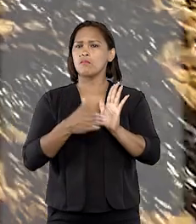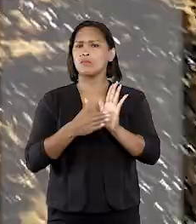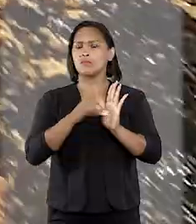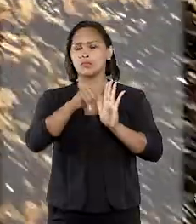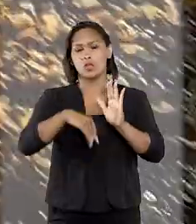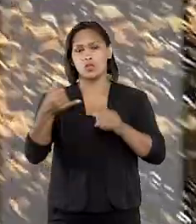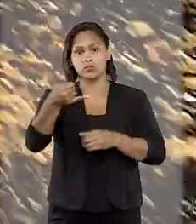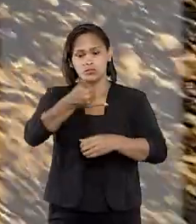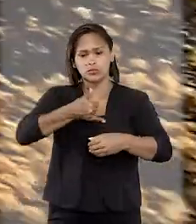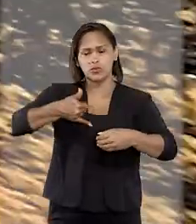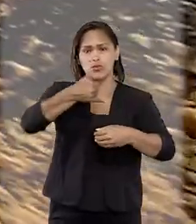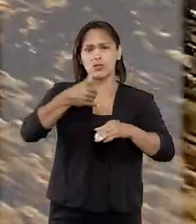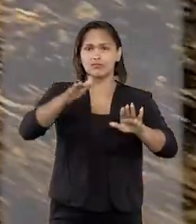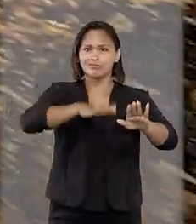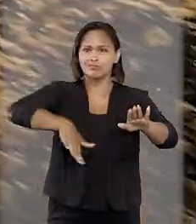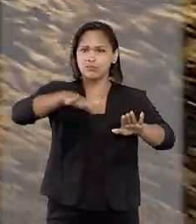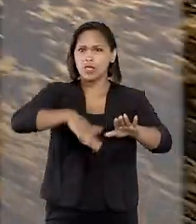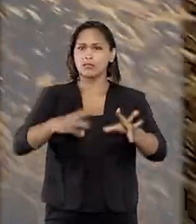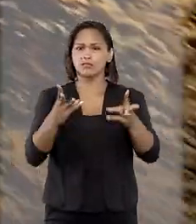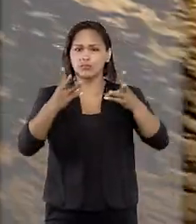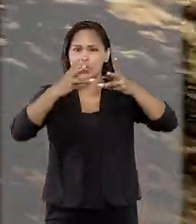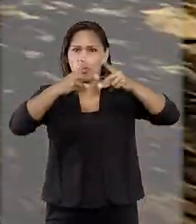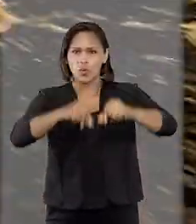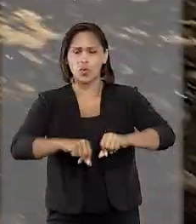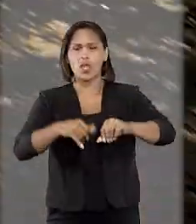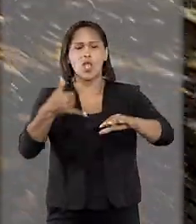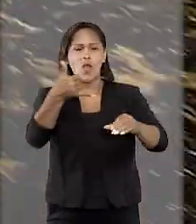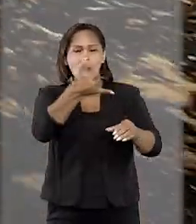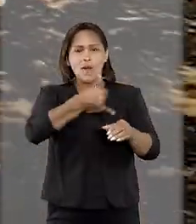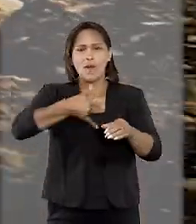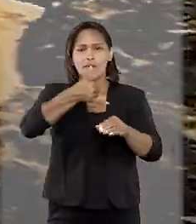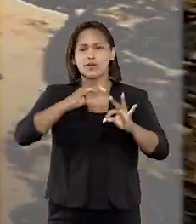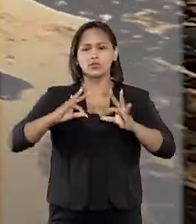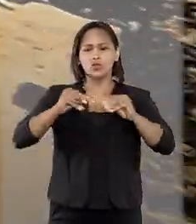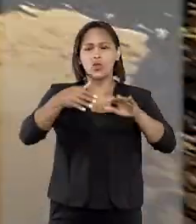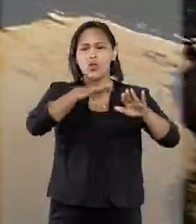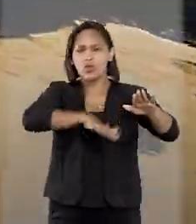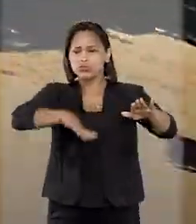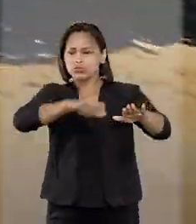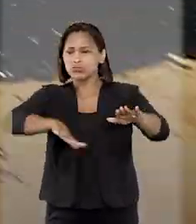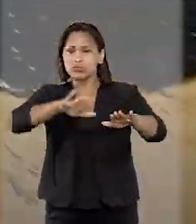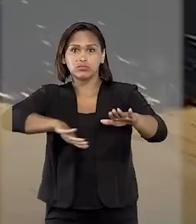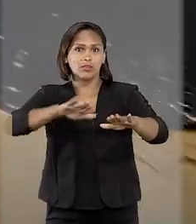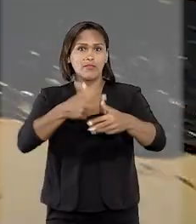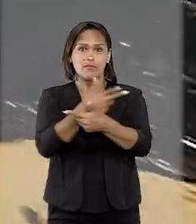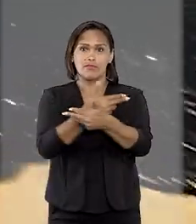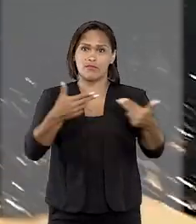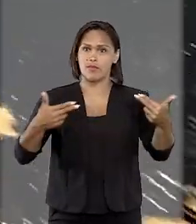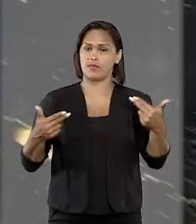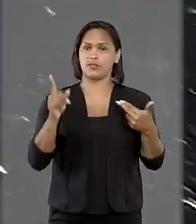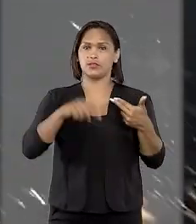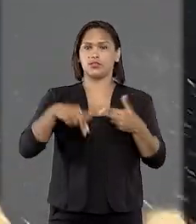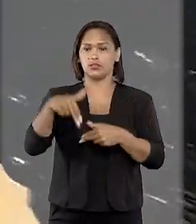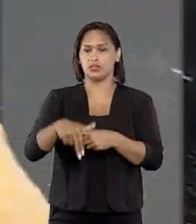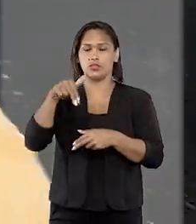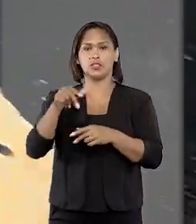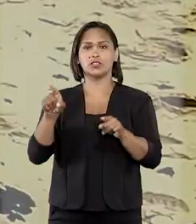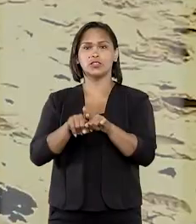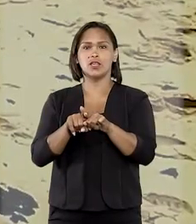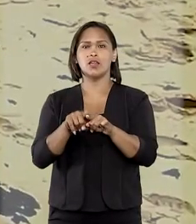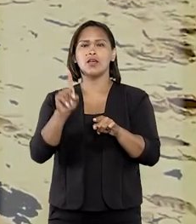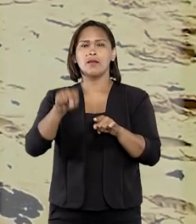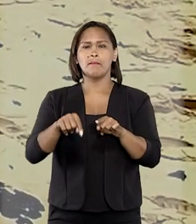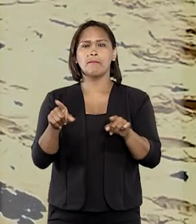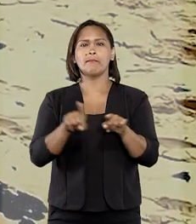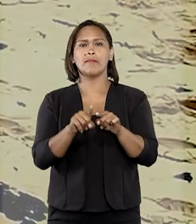causa o impacto ambiental degradador decorrente das manchas de óleo que apareceram em vários pontos da costa nordestina.